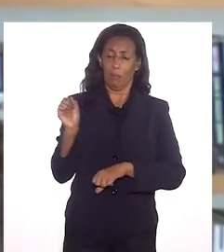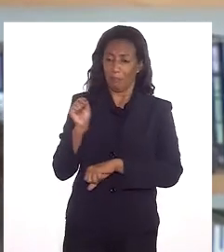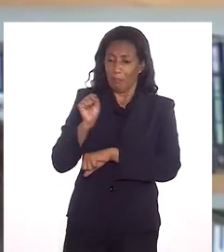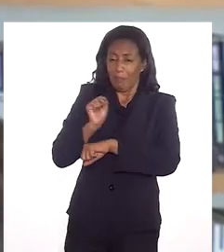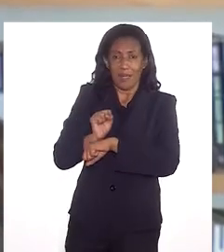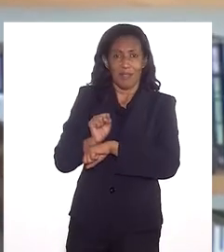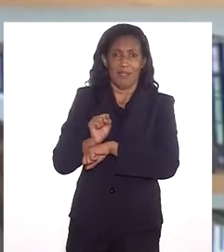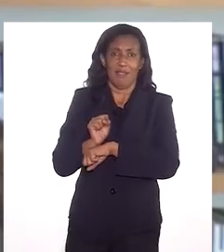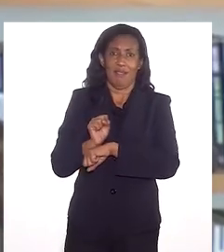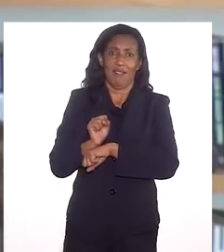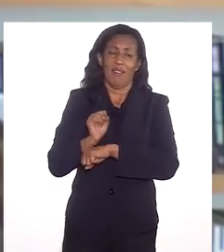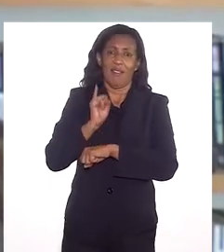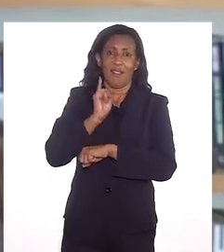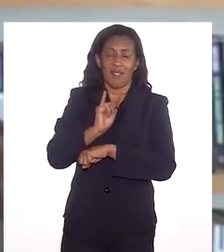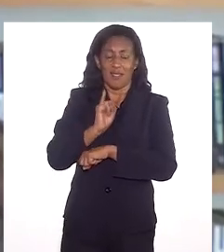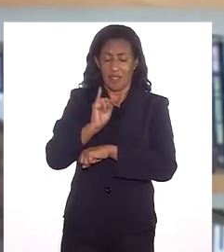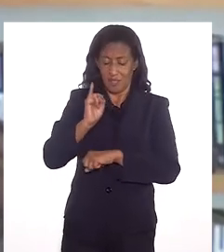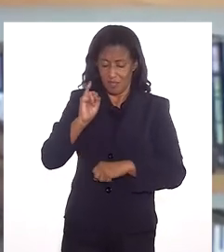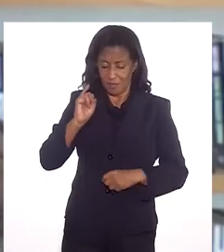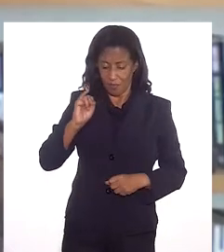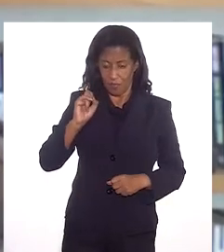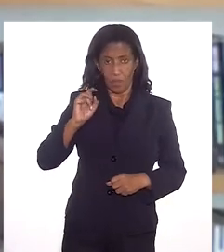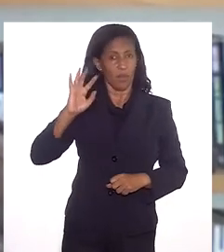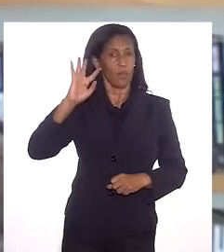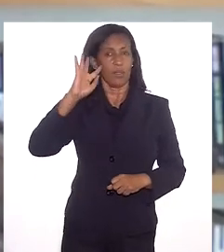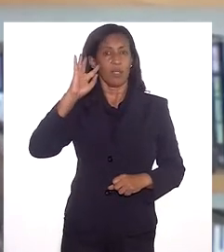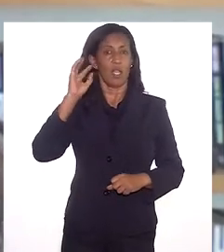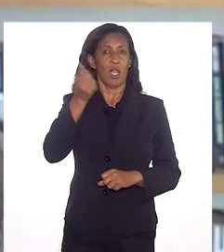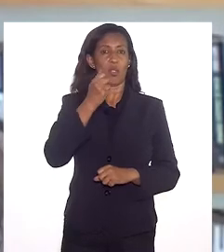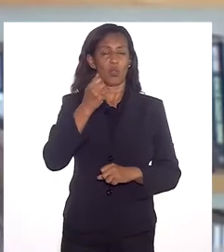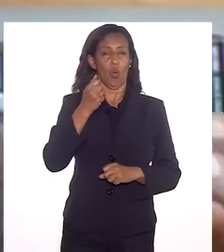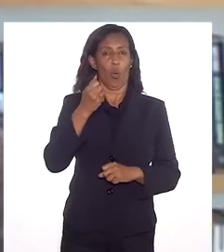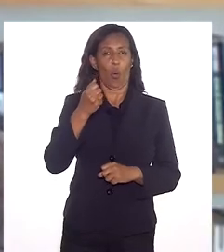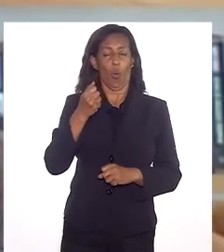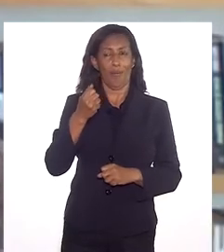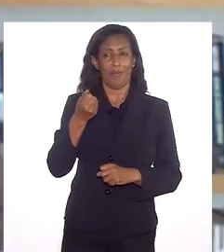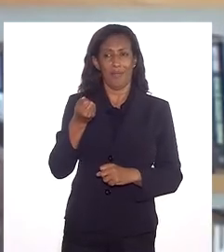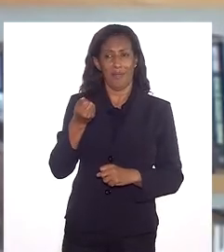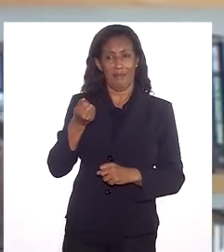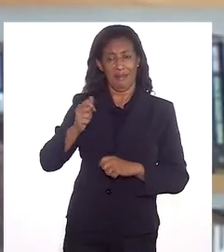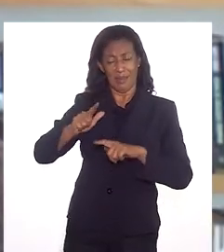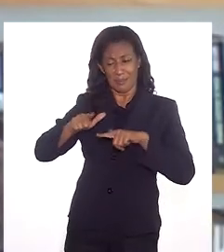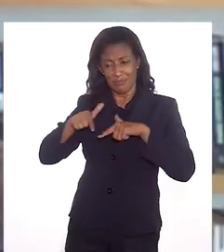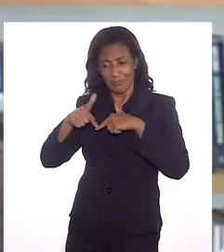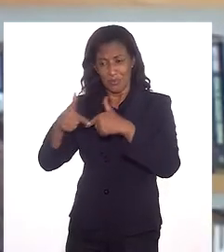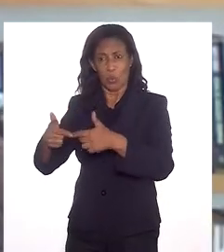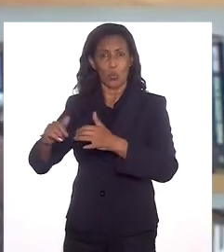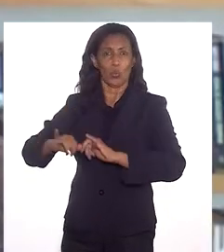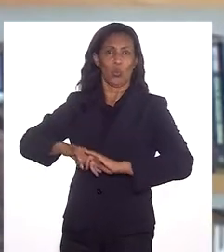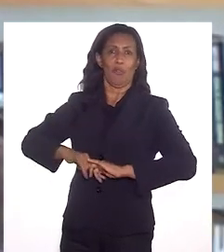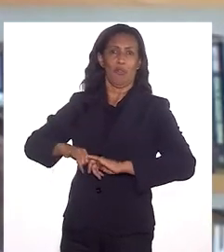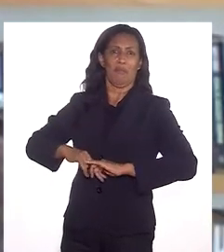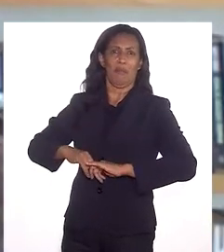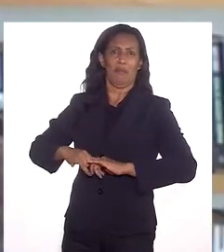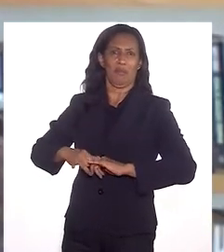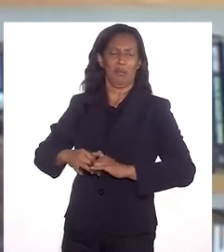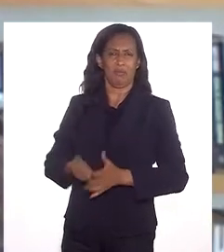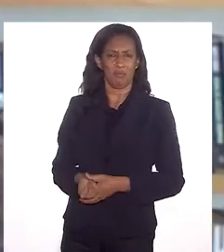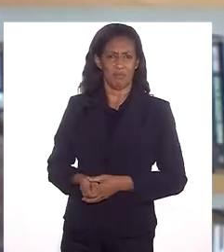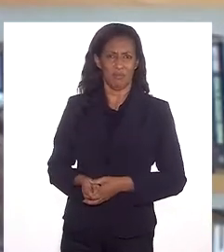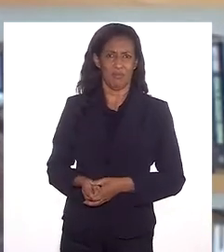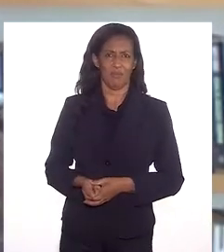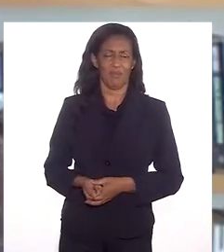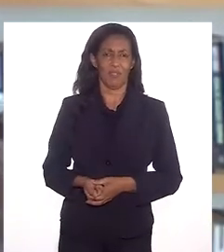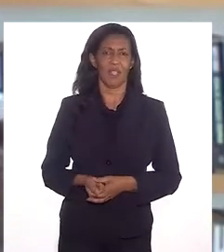pode paralisar se você resolve investir no sofrimento como matéria-prima da tua